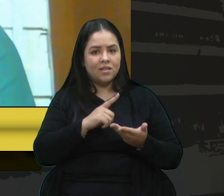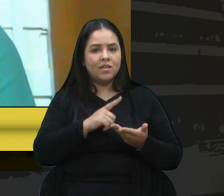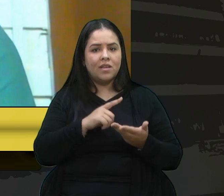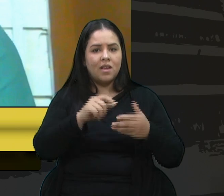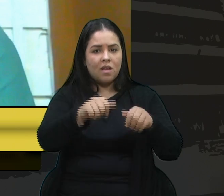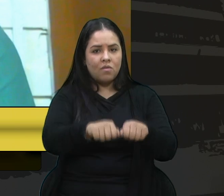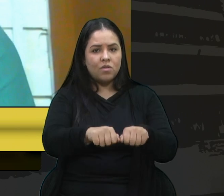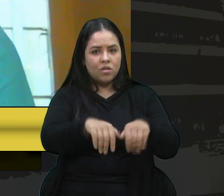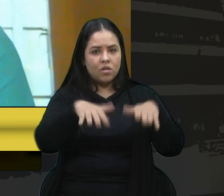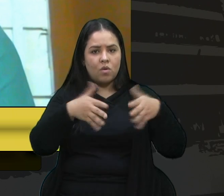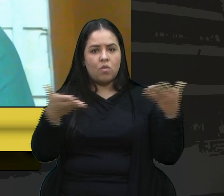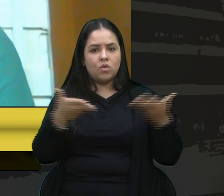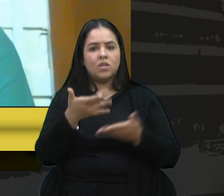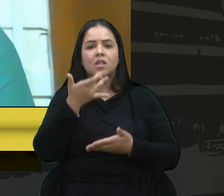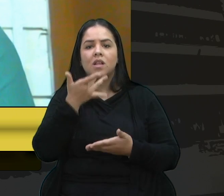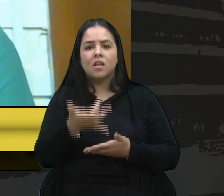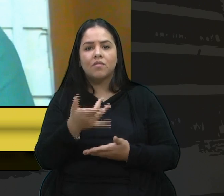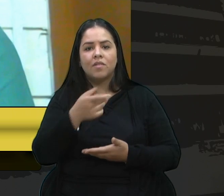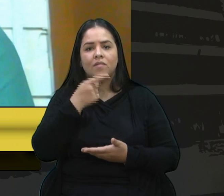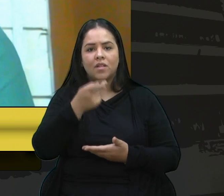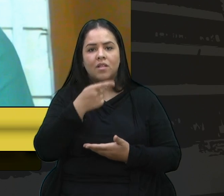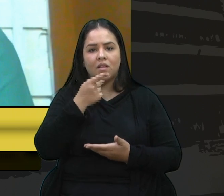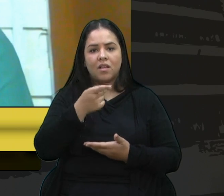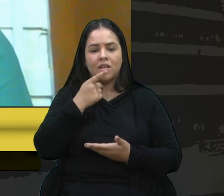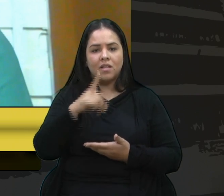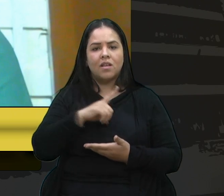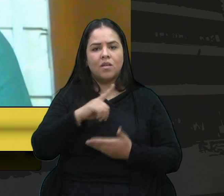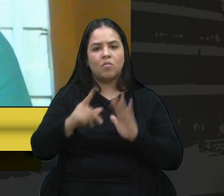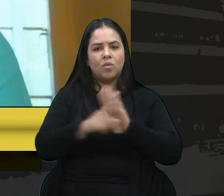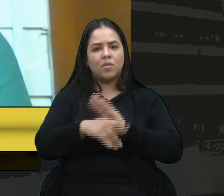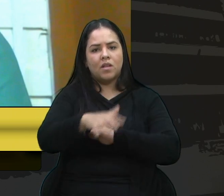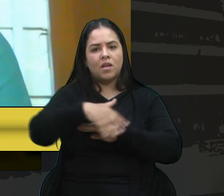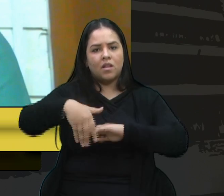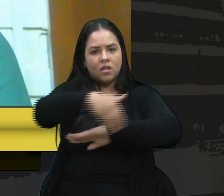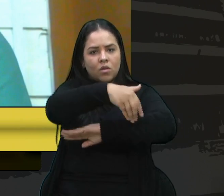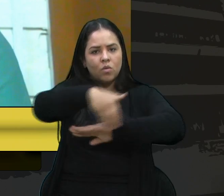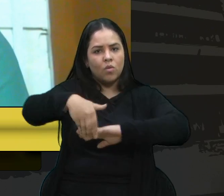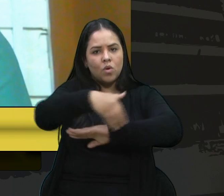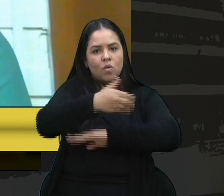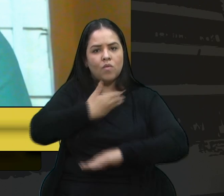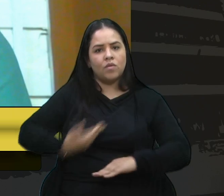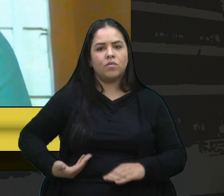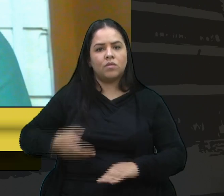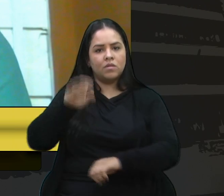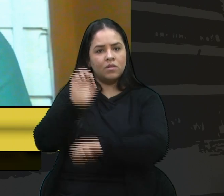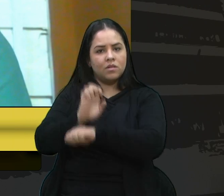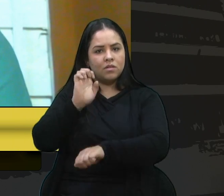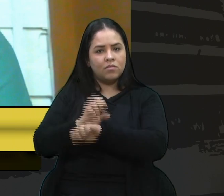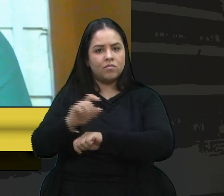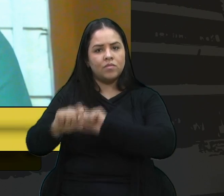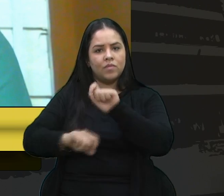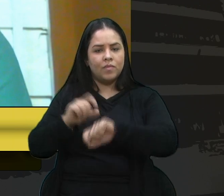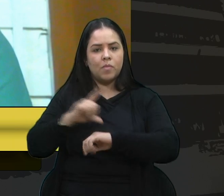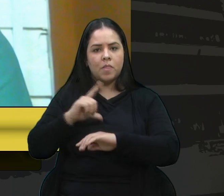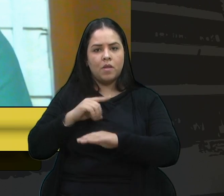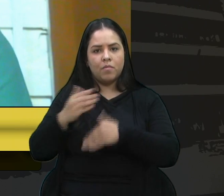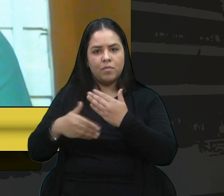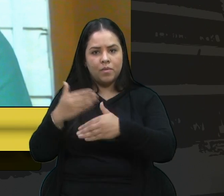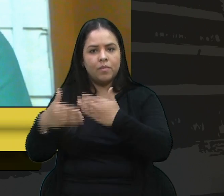hoje à tarde para tratar sobre a questão das concessões de rodovias. O governo do estado, dentro do cronograma